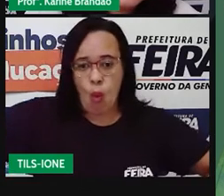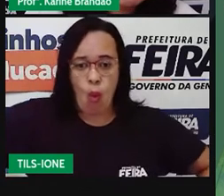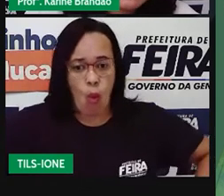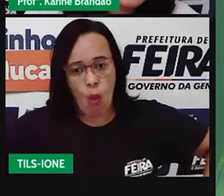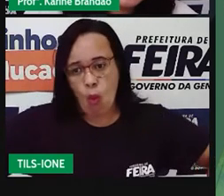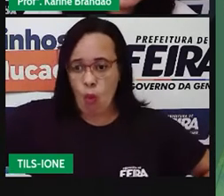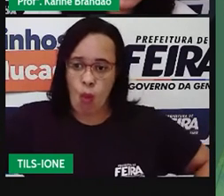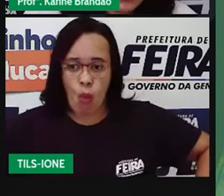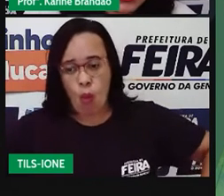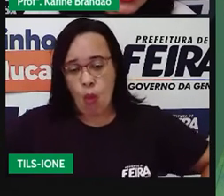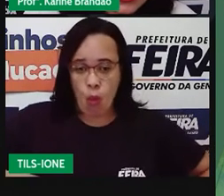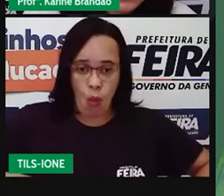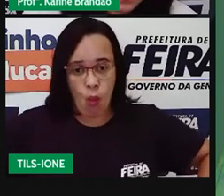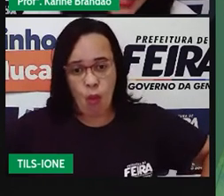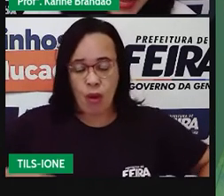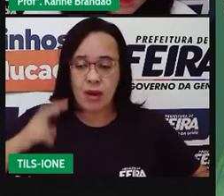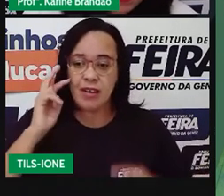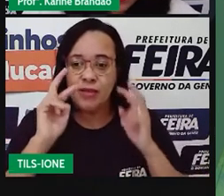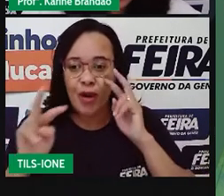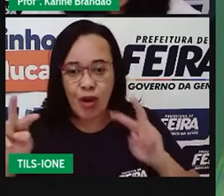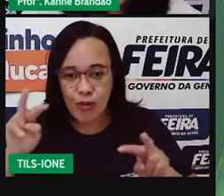Olha aí, imagem de piolhos.